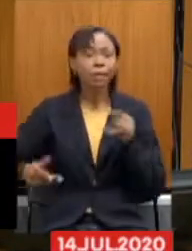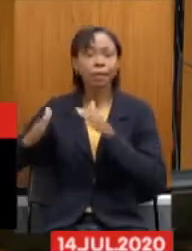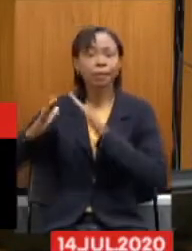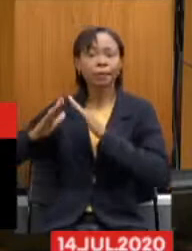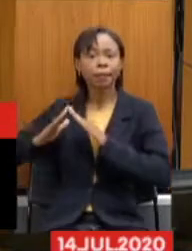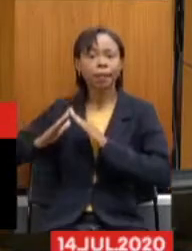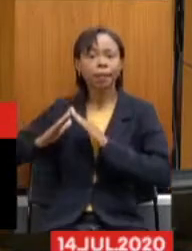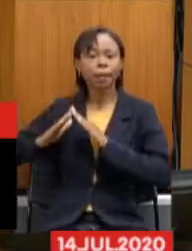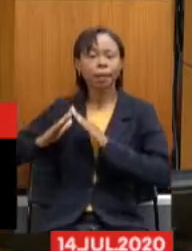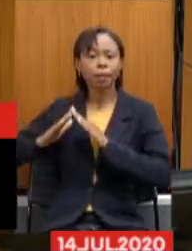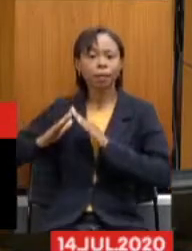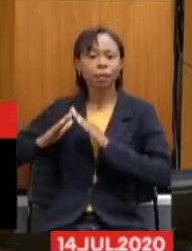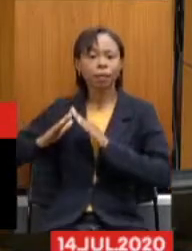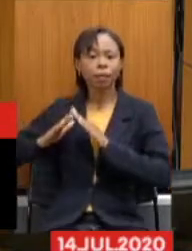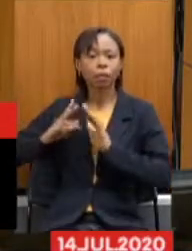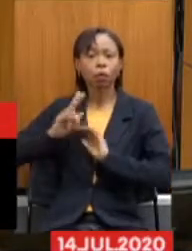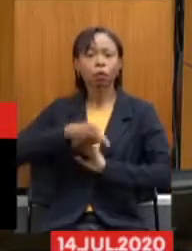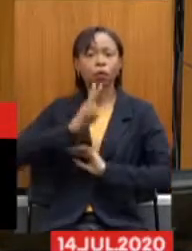positivo o teste.